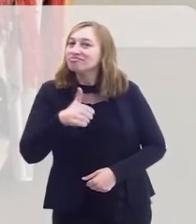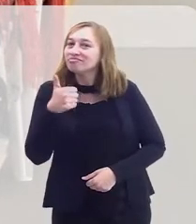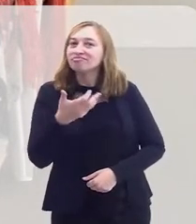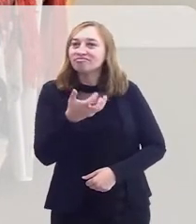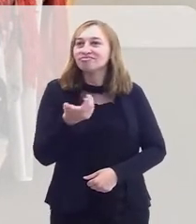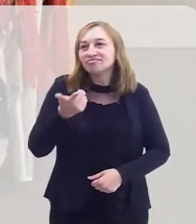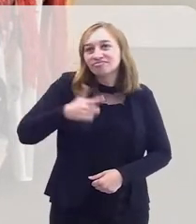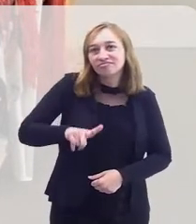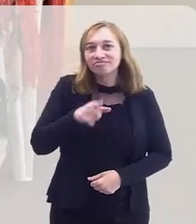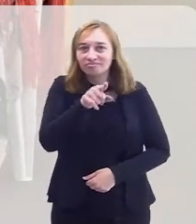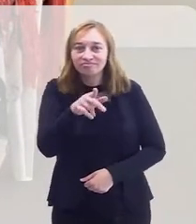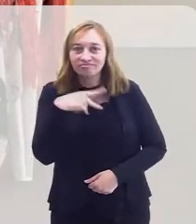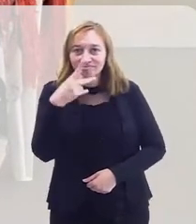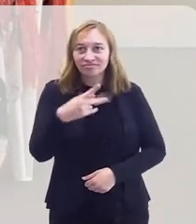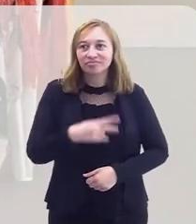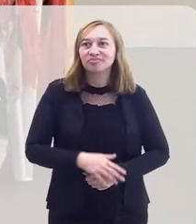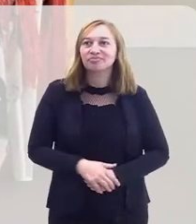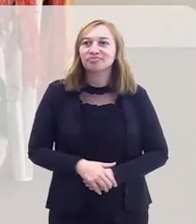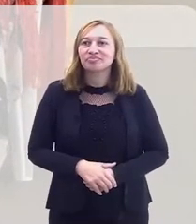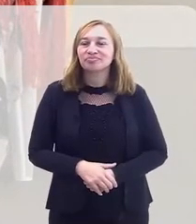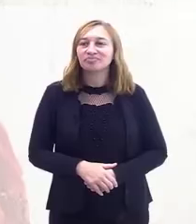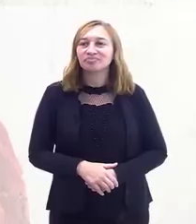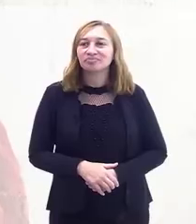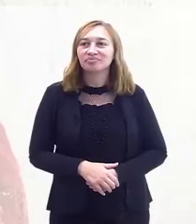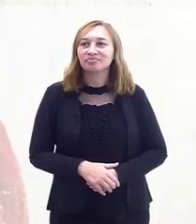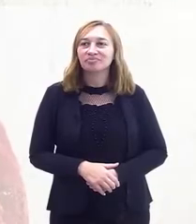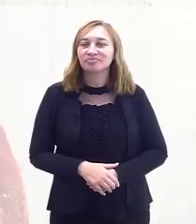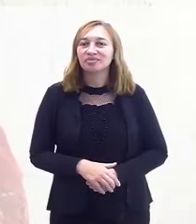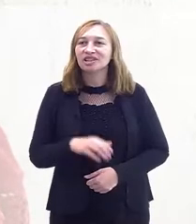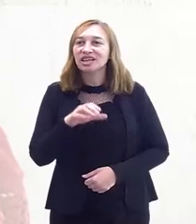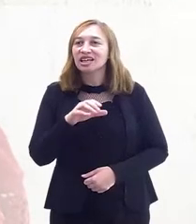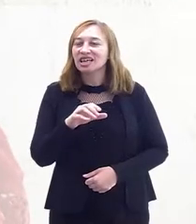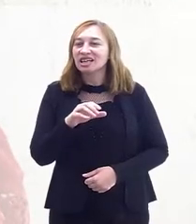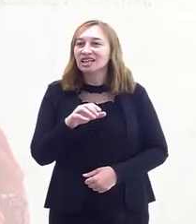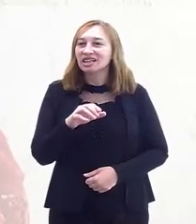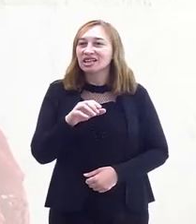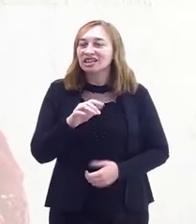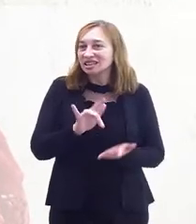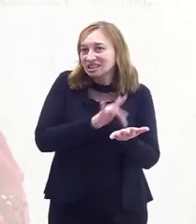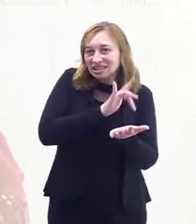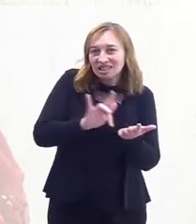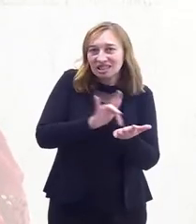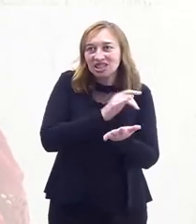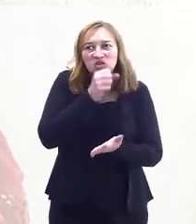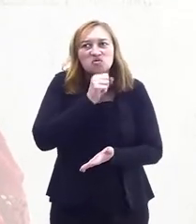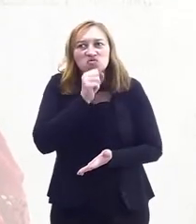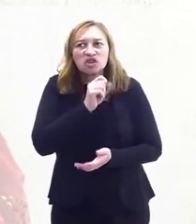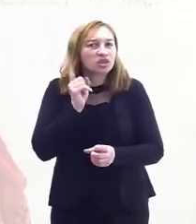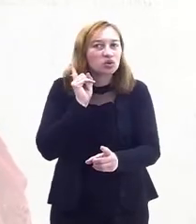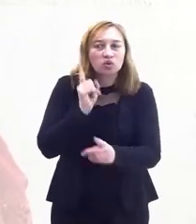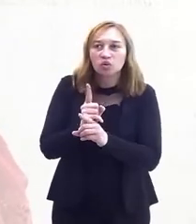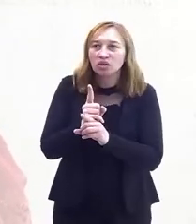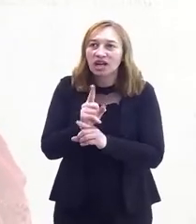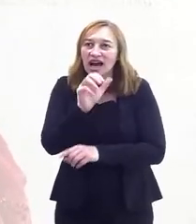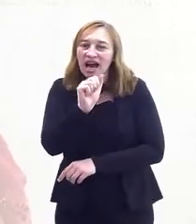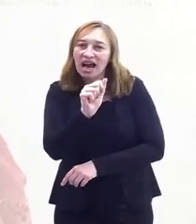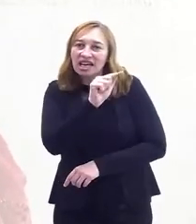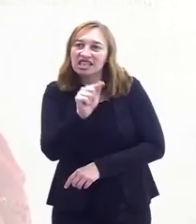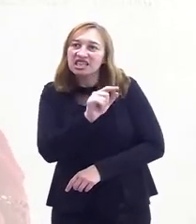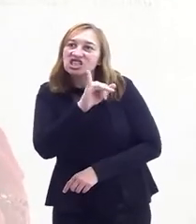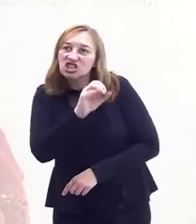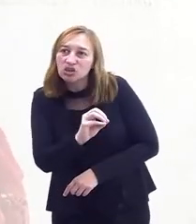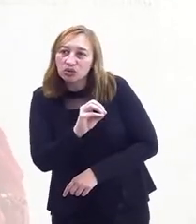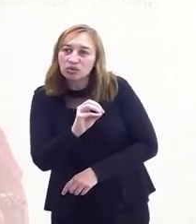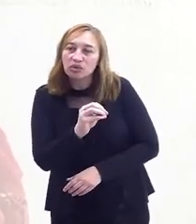Primeiro, queria repetir uma coisa que você me disse. Ele falou que os ciganos mais velhos, você não encontra eles em